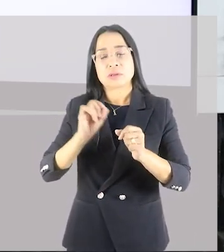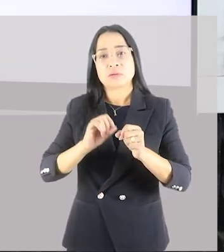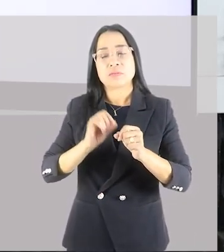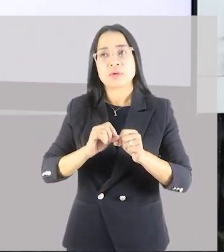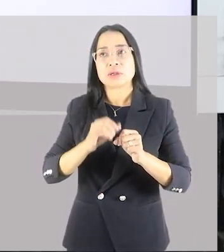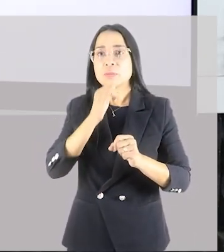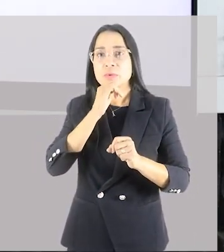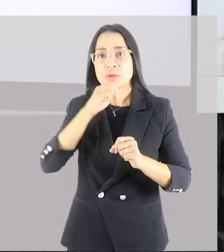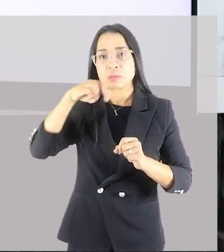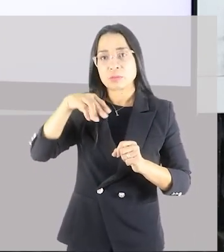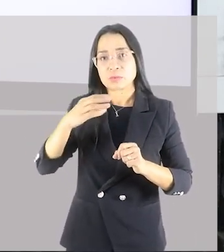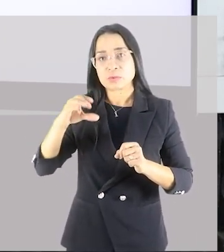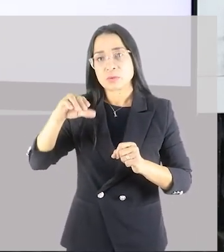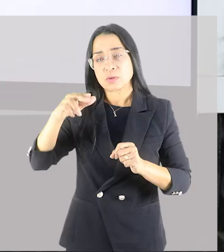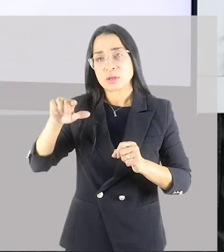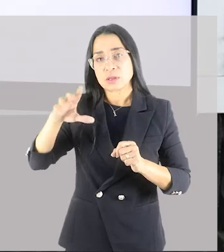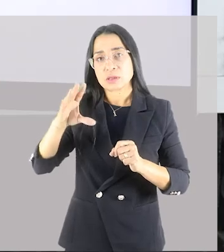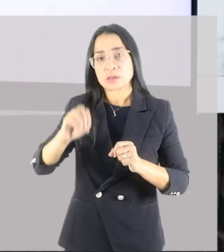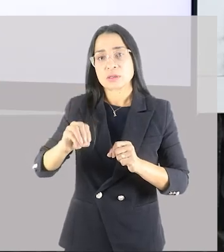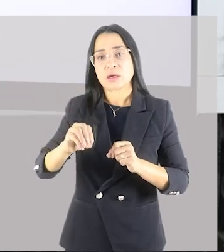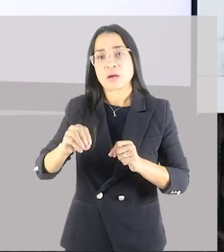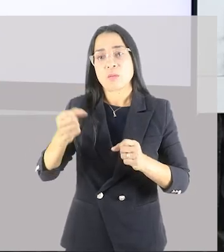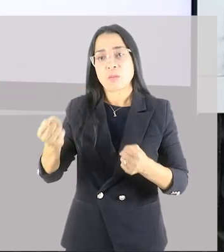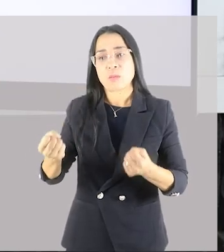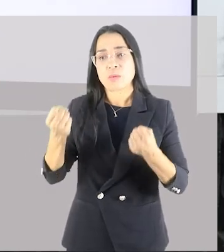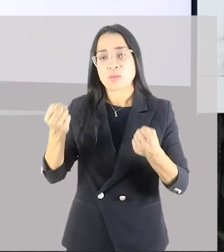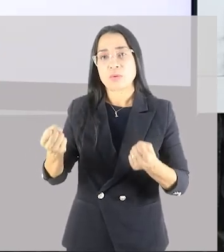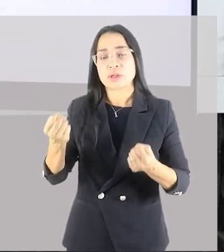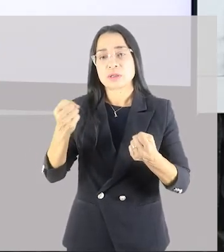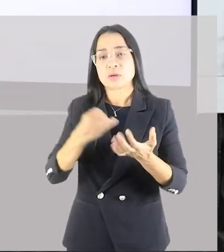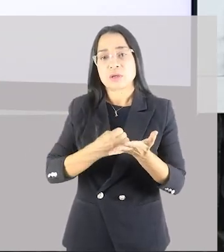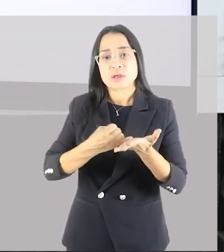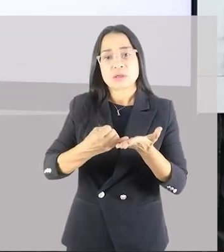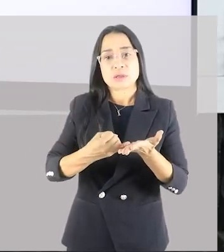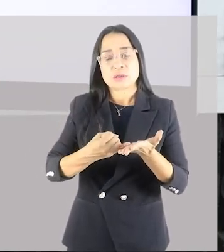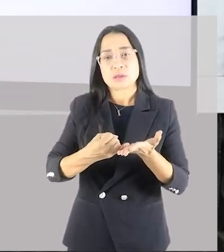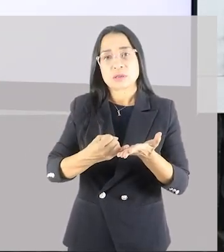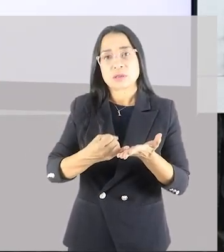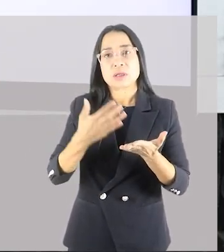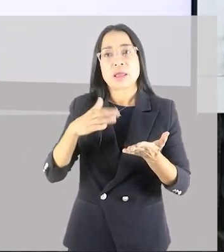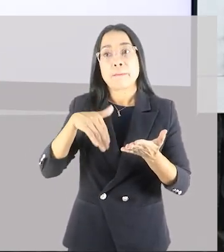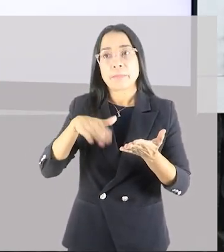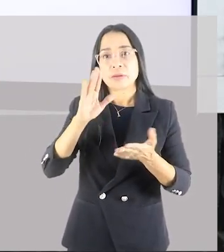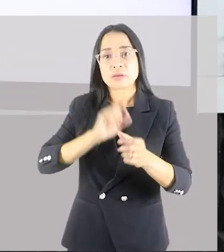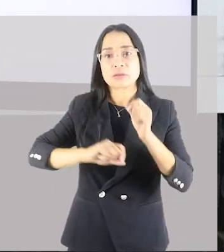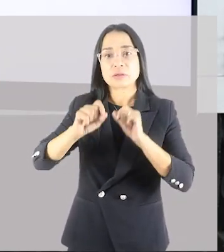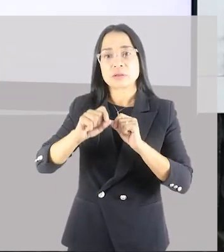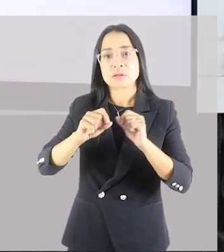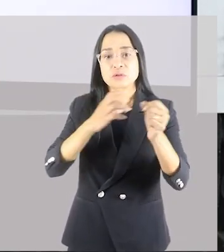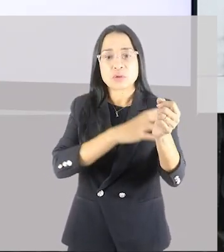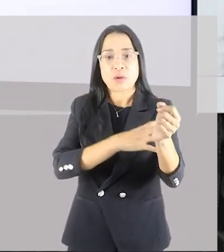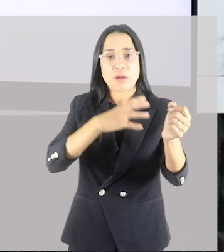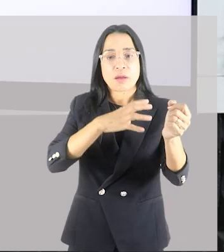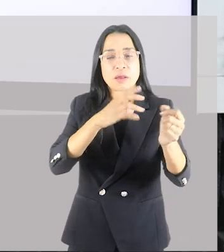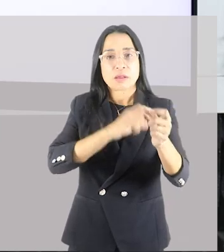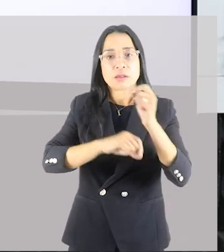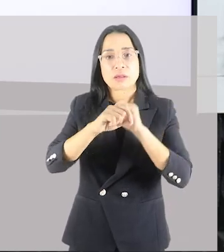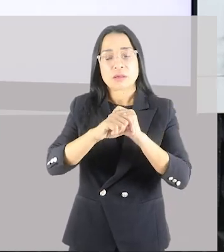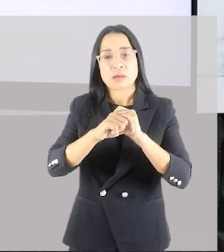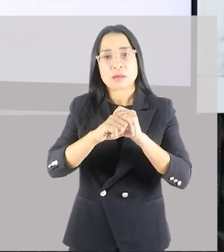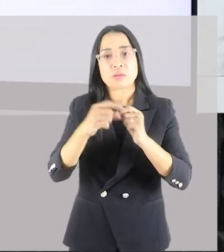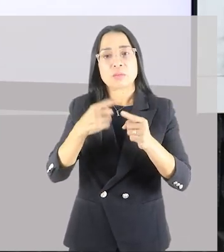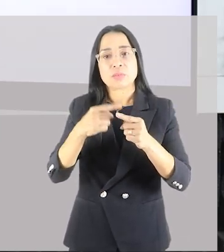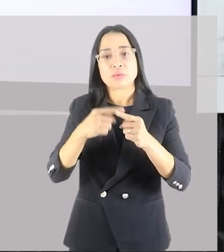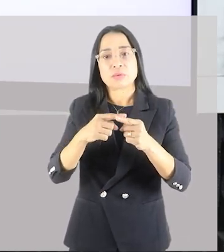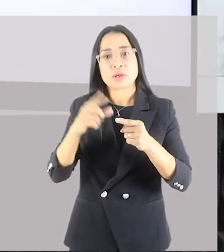musculação e você inicia musculação, você tem maior chance de crescer a musculatura, porque